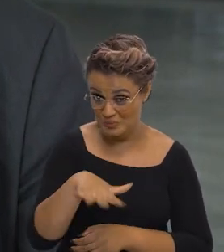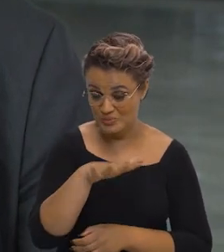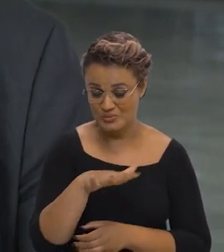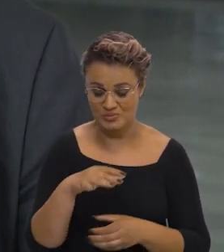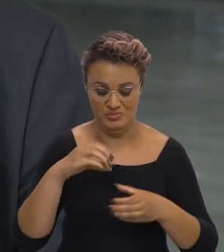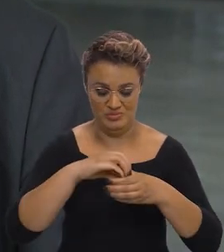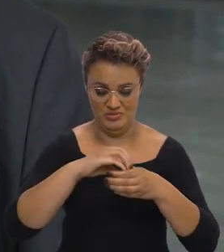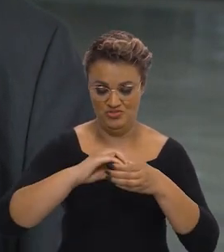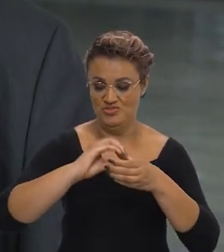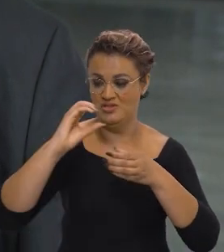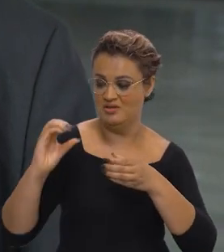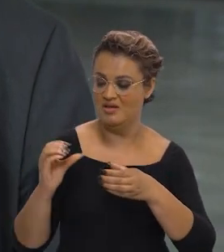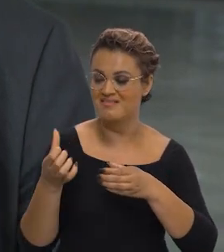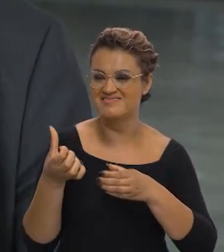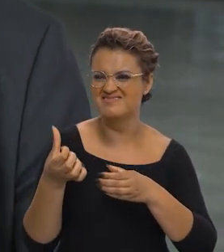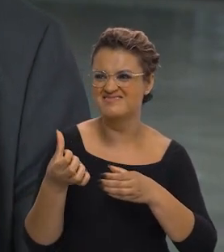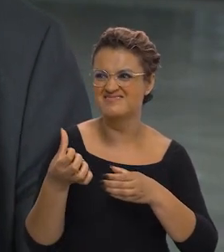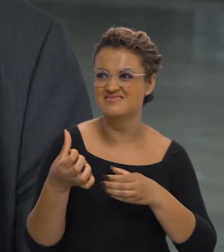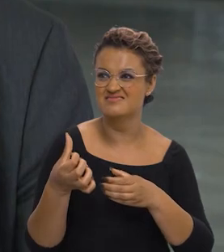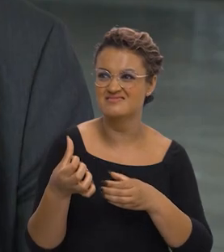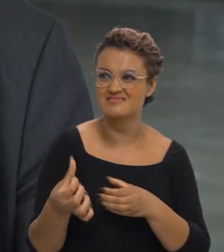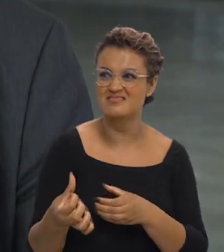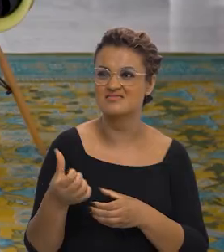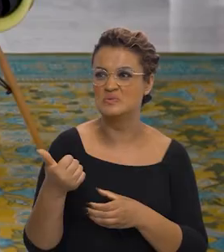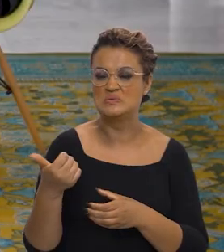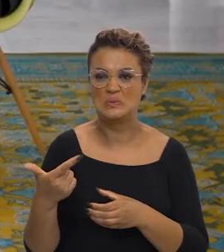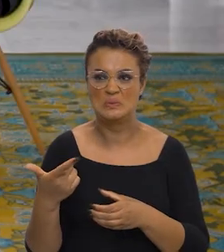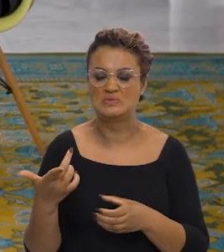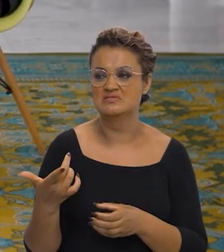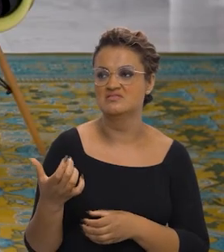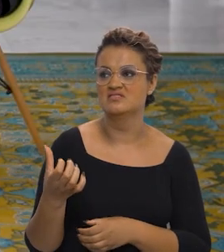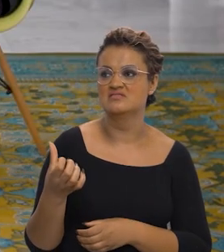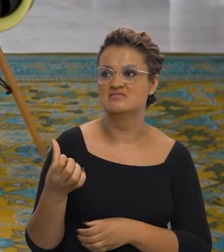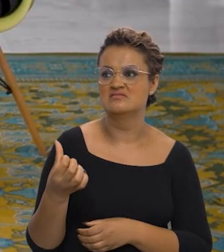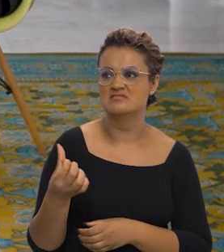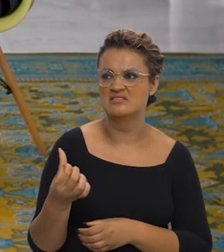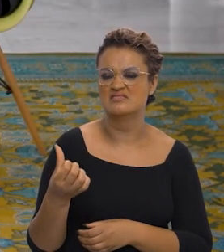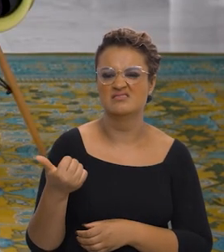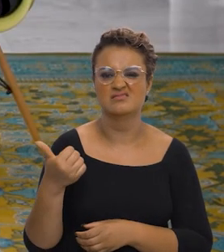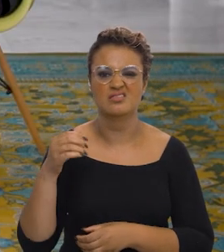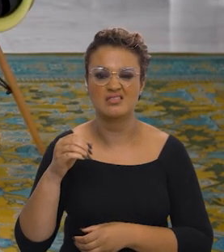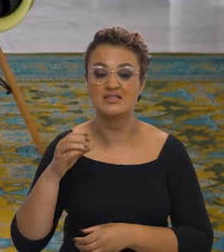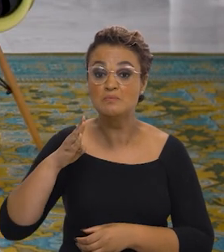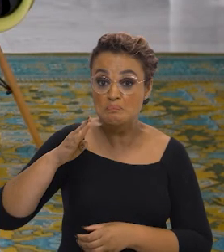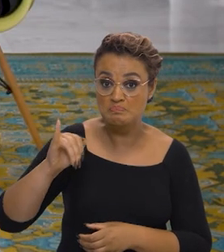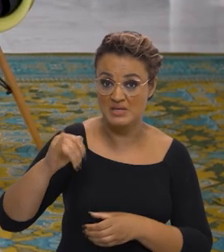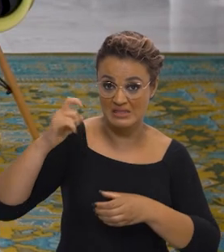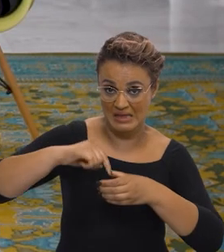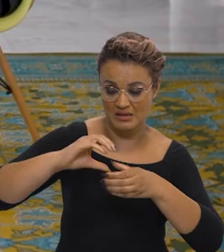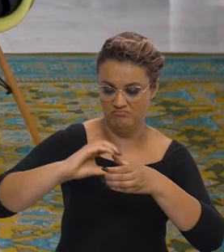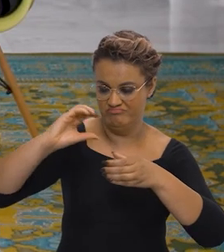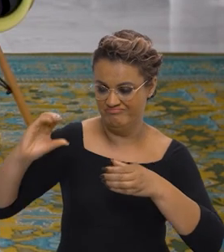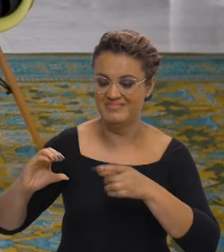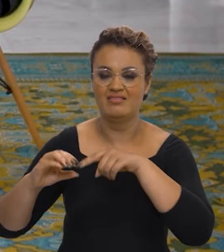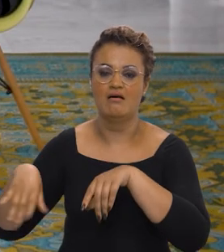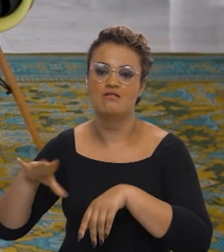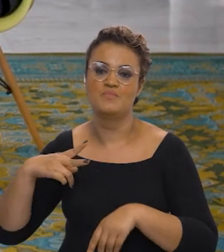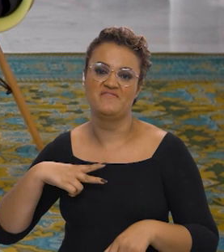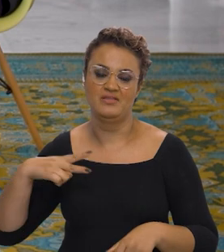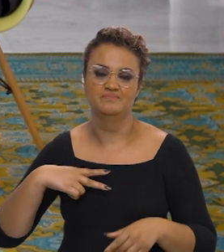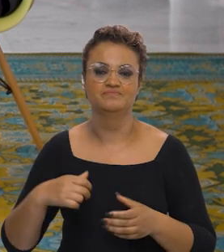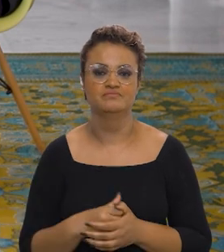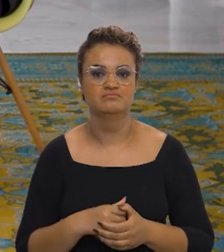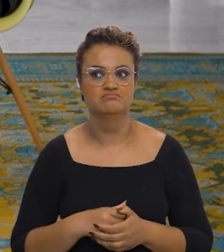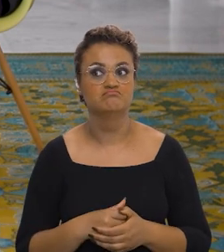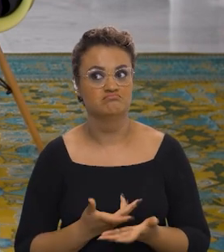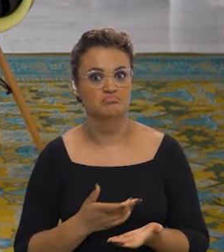612, mais de 610 bilhões, vem do setor privado.